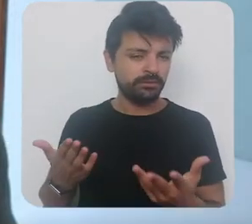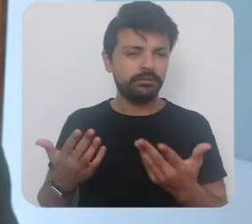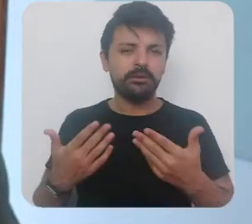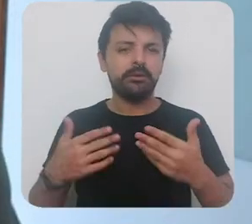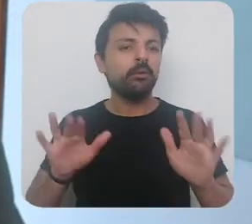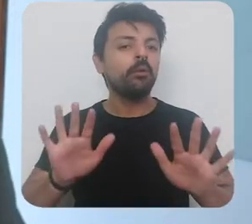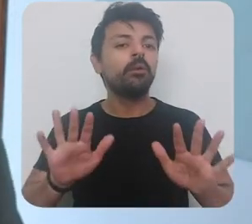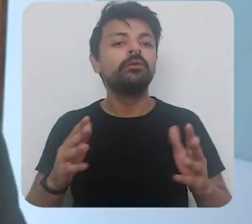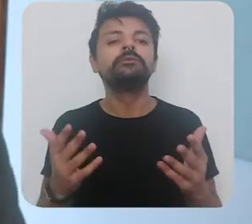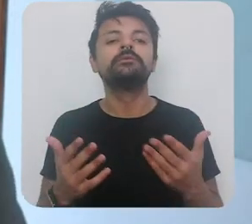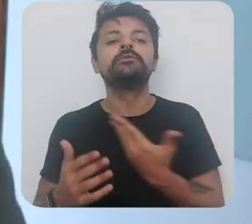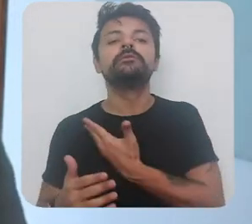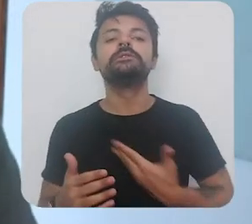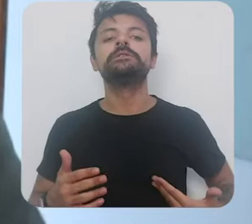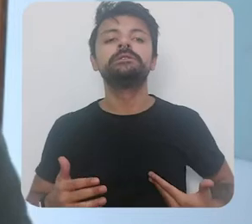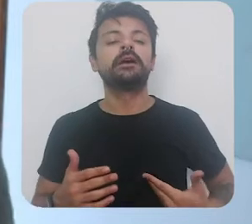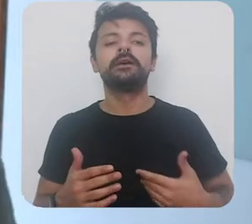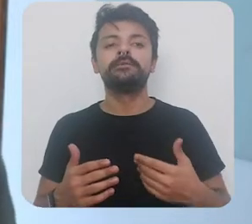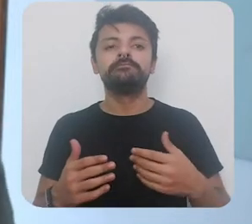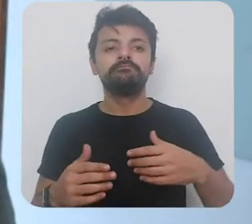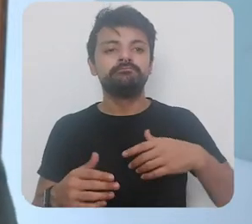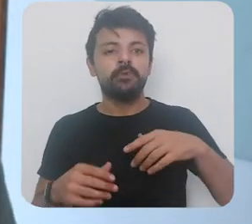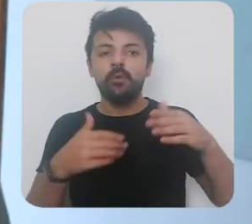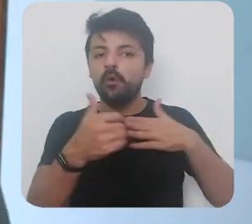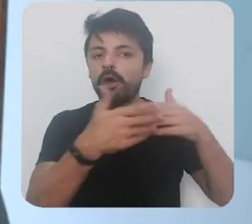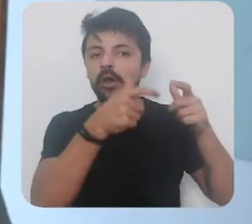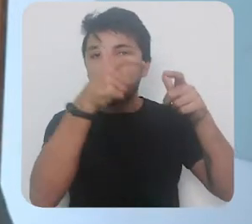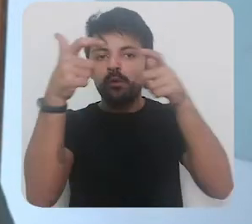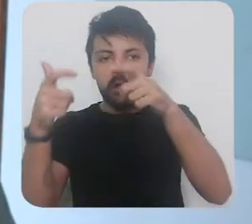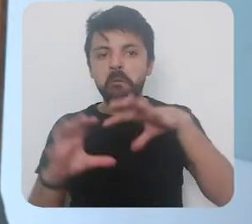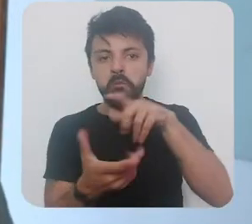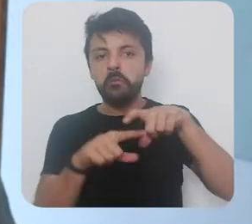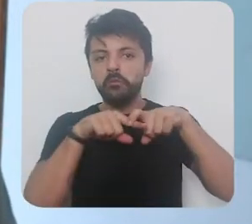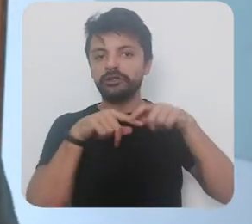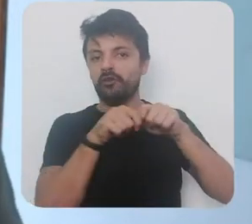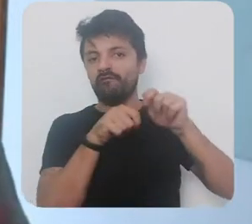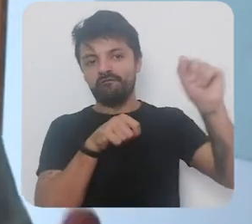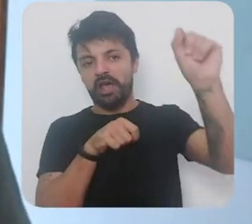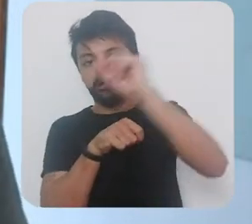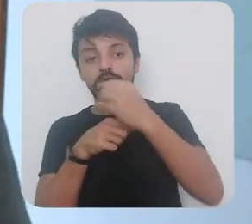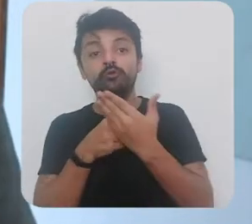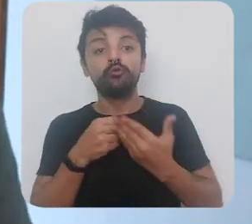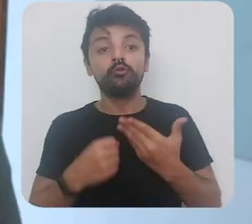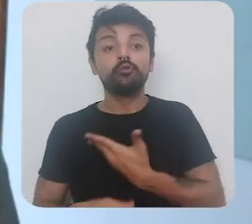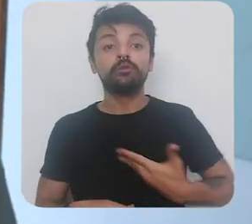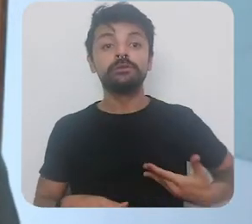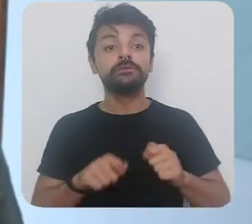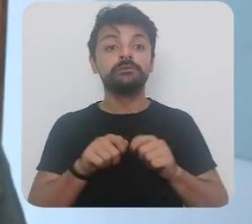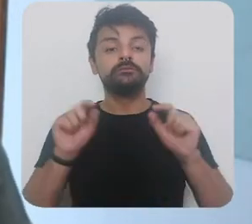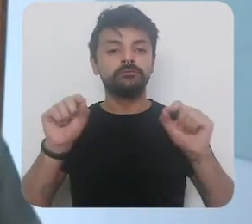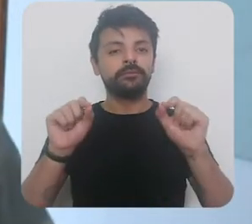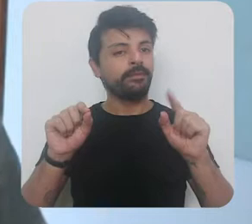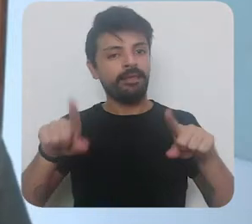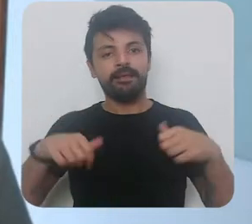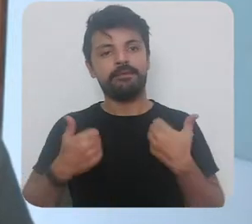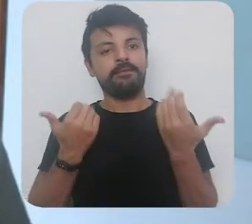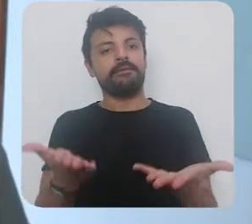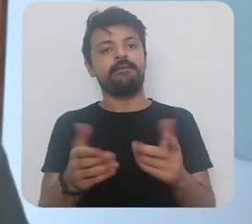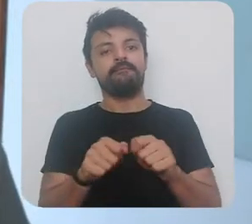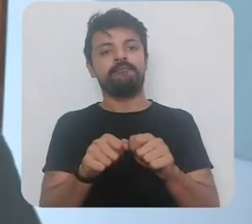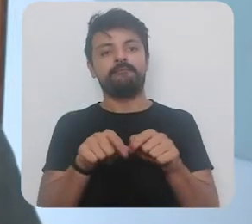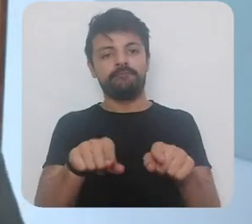outra maneira mais rápida de eu estar em qualquer lugar do mundo tanto é que estão fazendo isso é